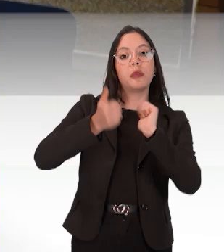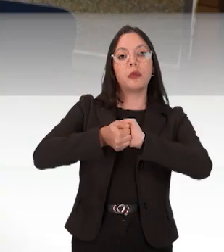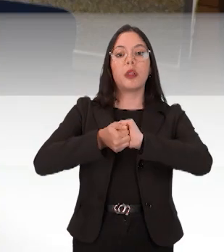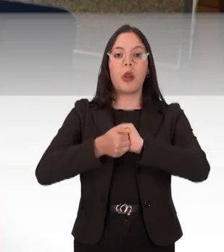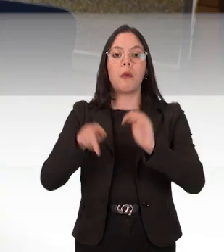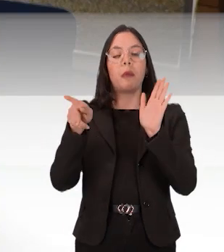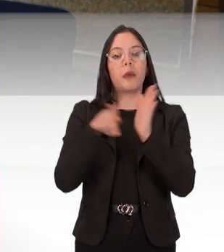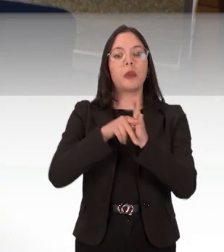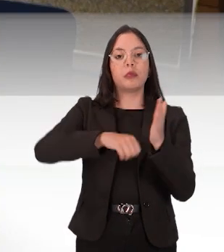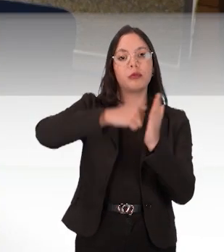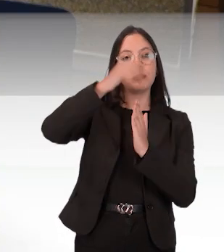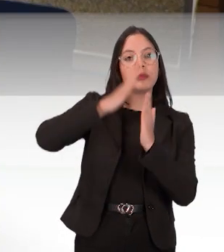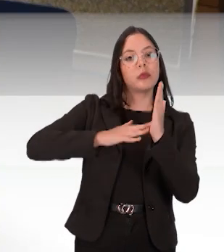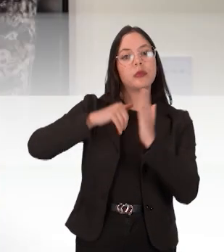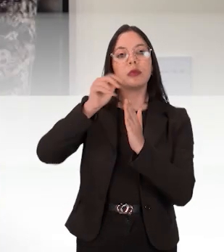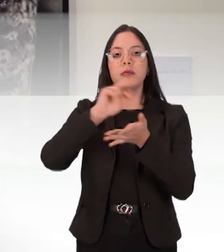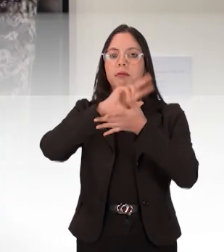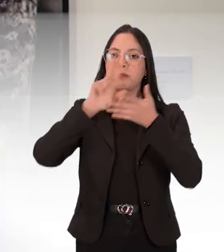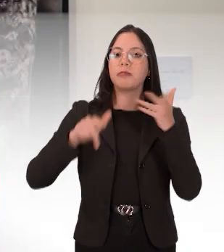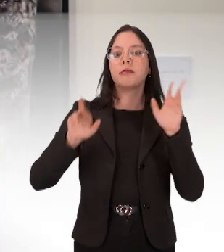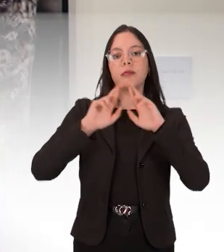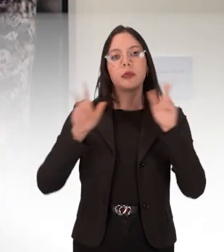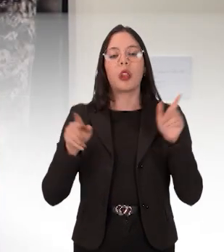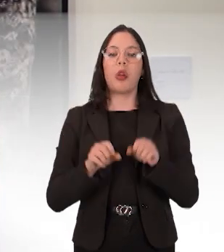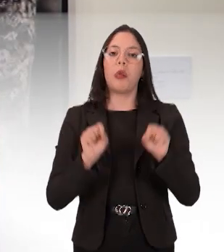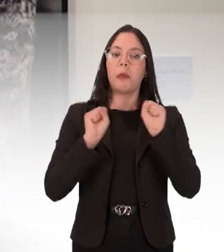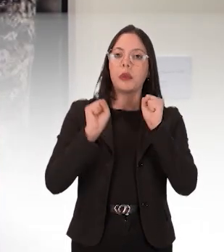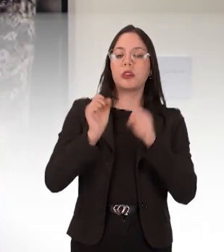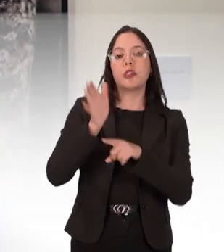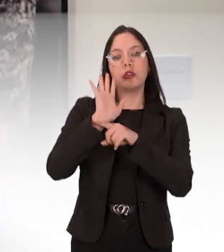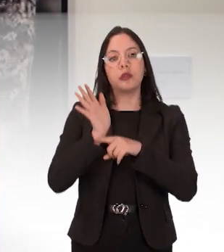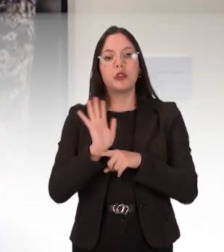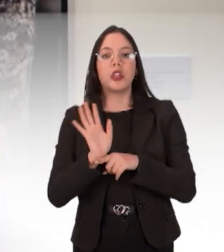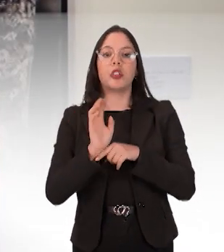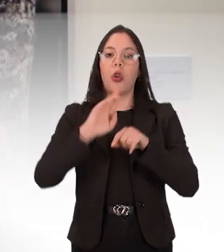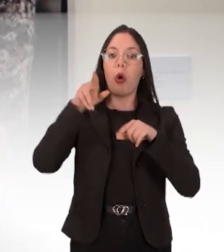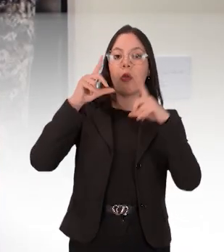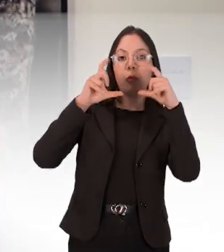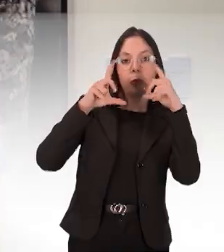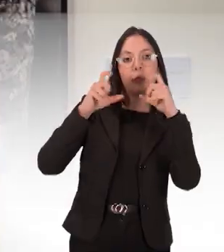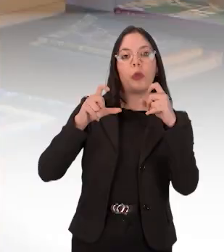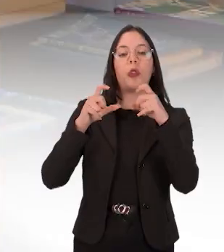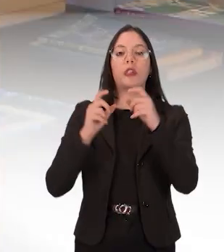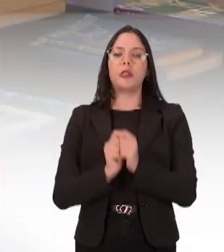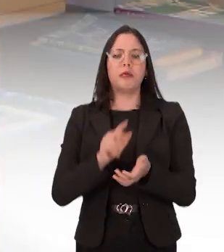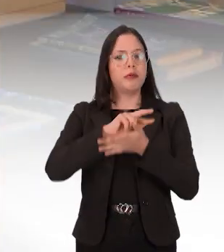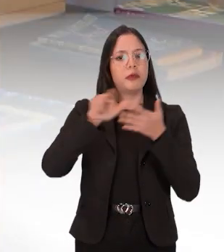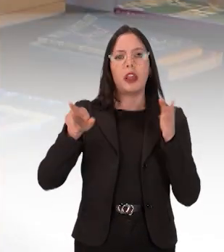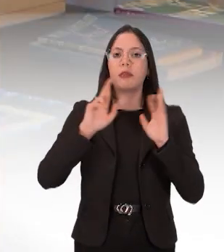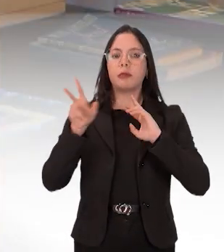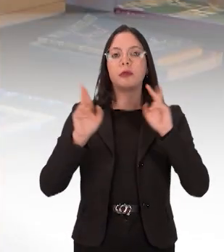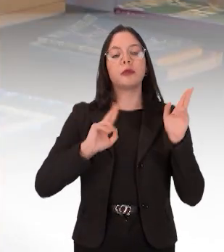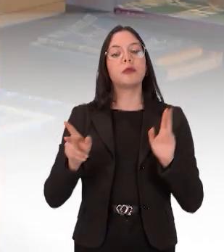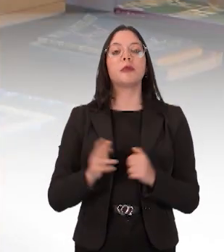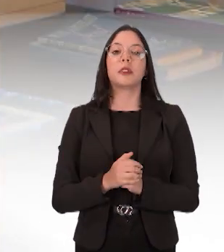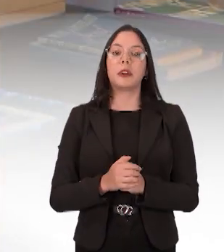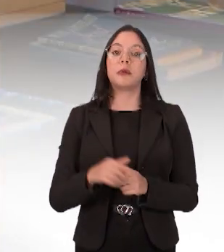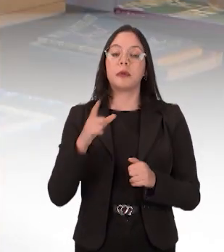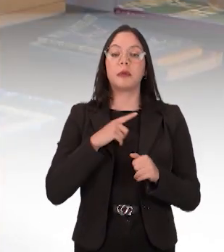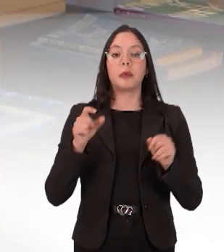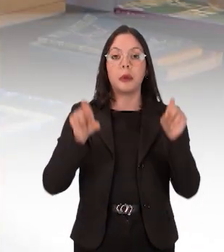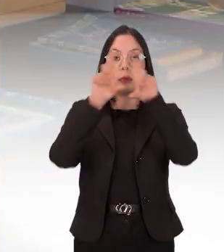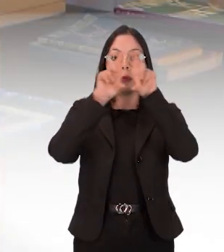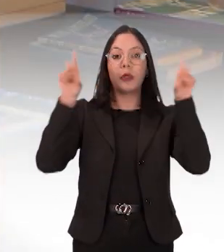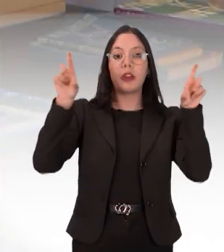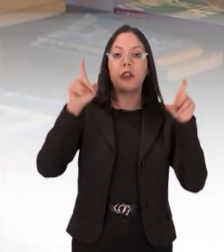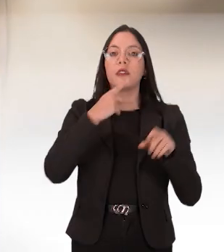intervenções artísticas de diversas formas. Sala de vídeo, exposições fotográficas e muito mais. Em cartaz, a